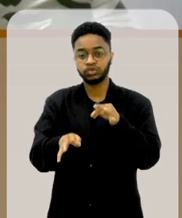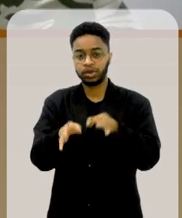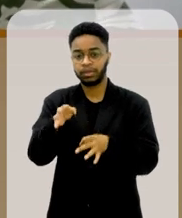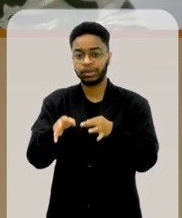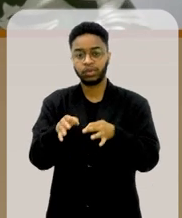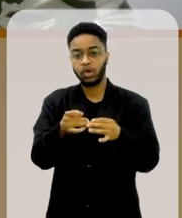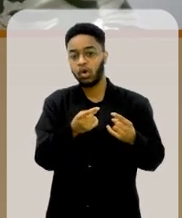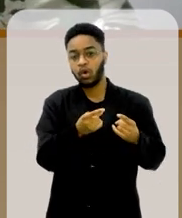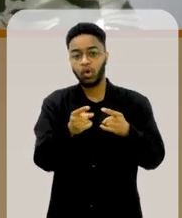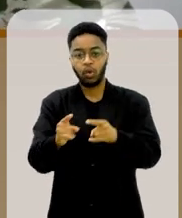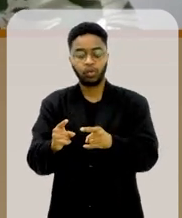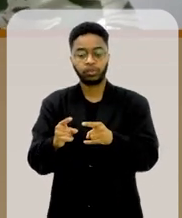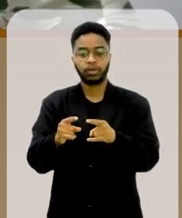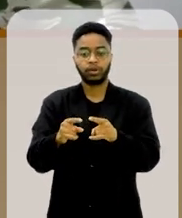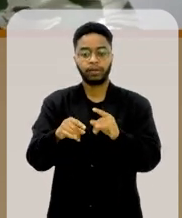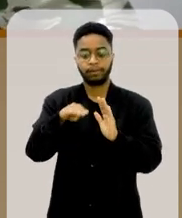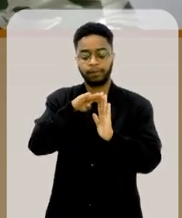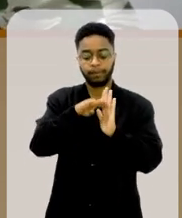-prova dos autos